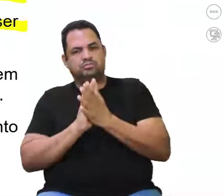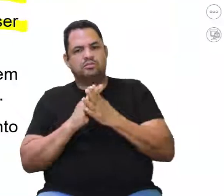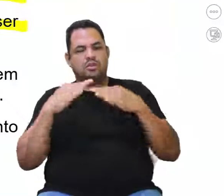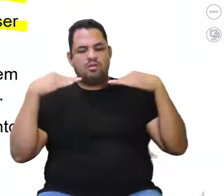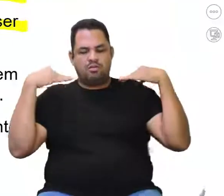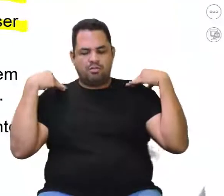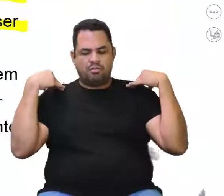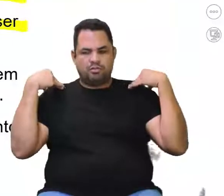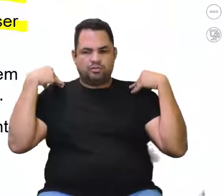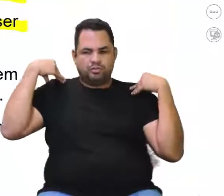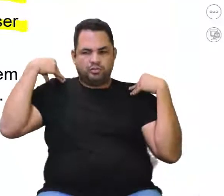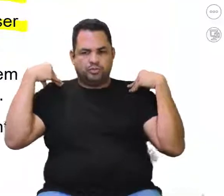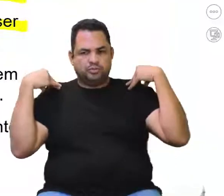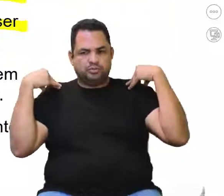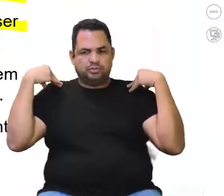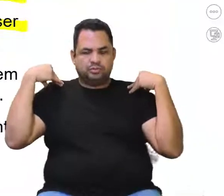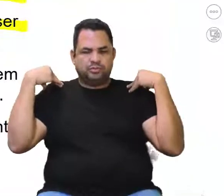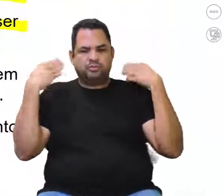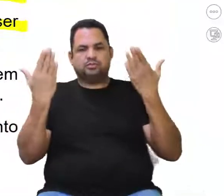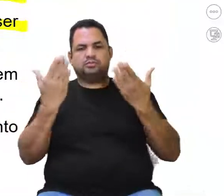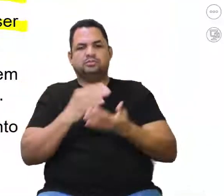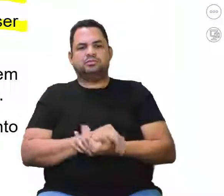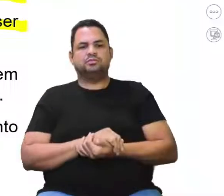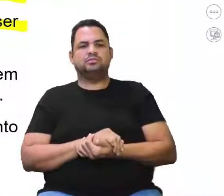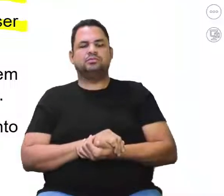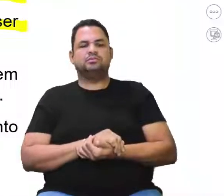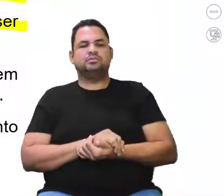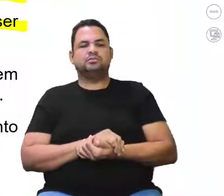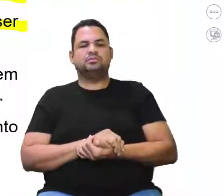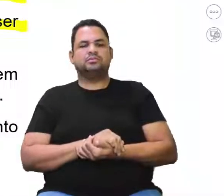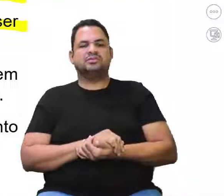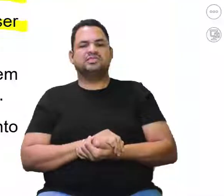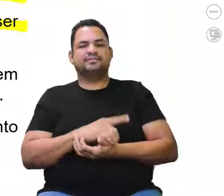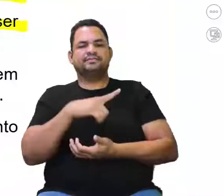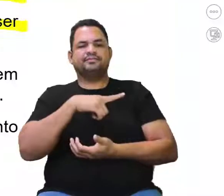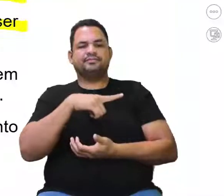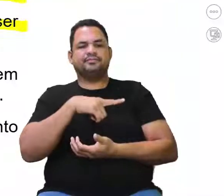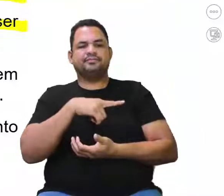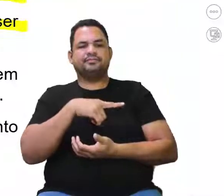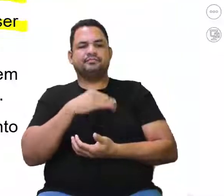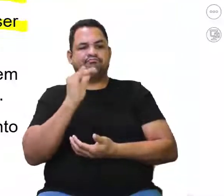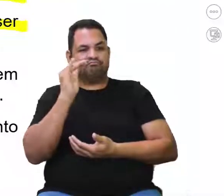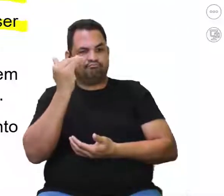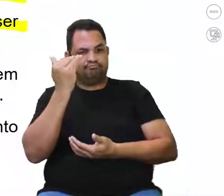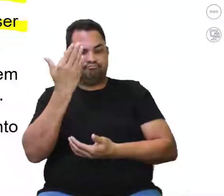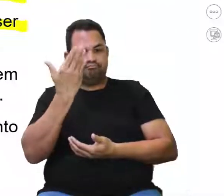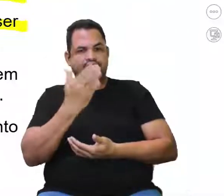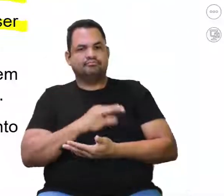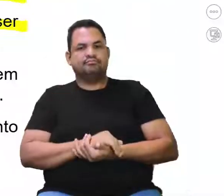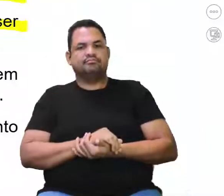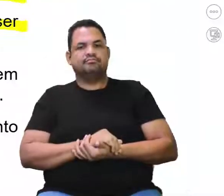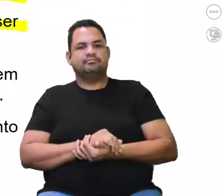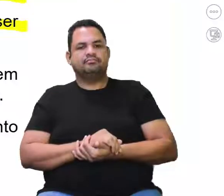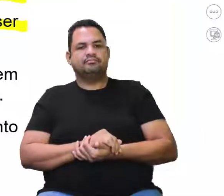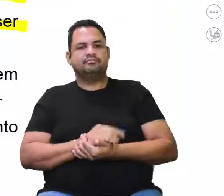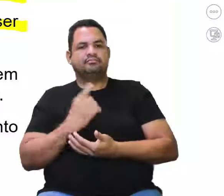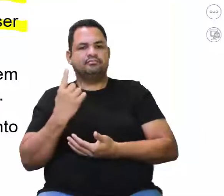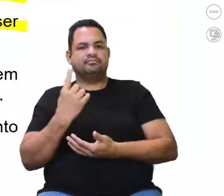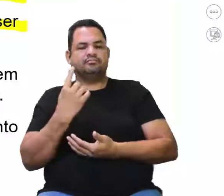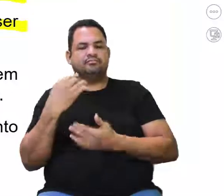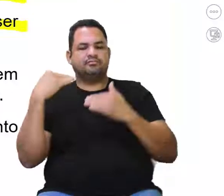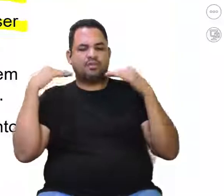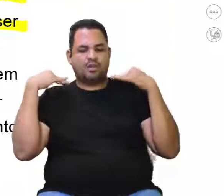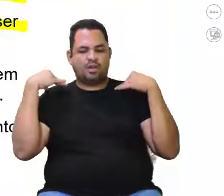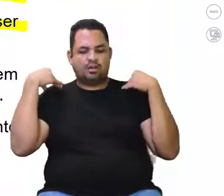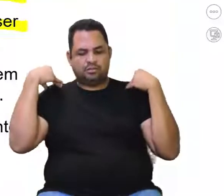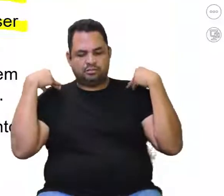pela variação da altura dos ombros. Aqui nós já temos o ponto de atenção, né? Falar da altura dos ombros